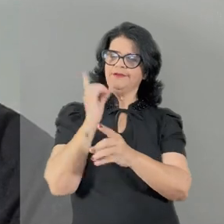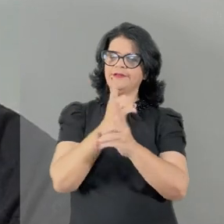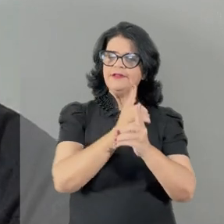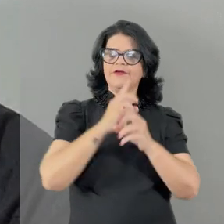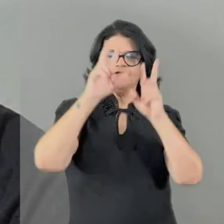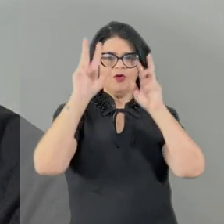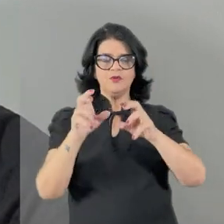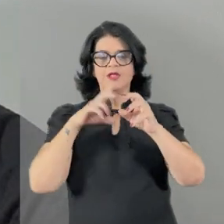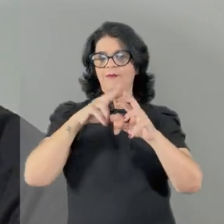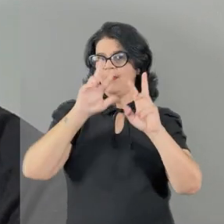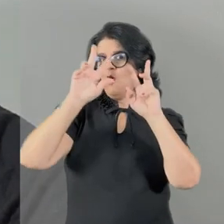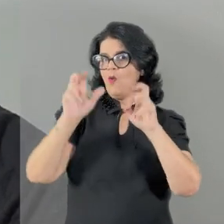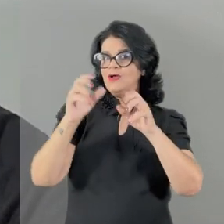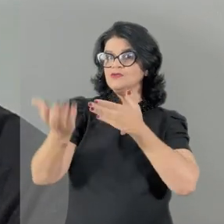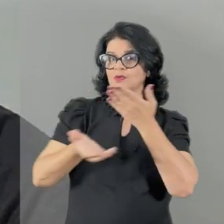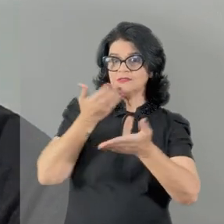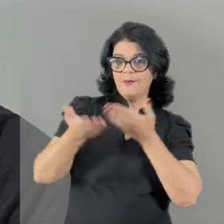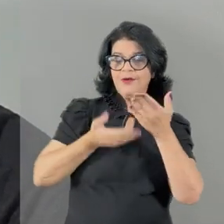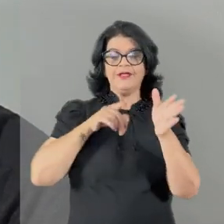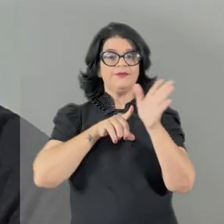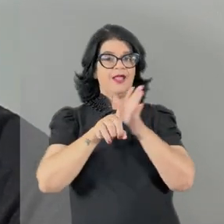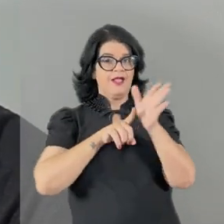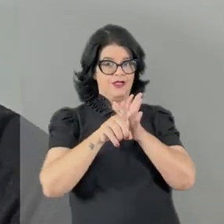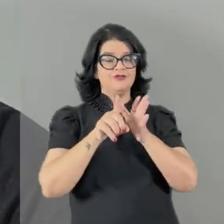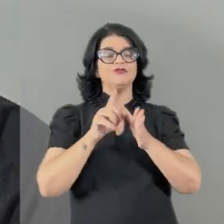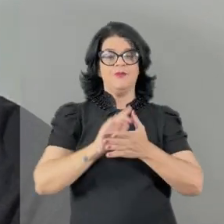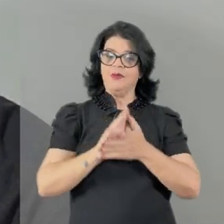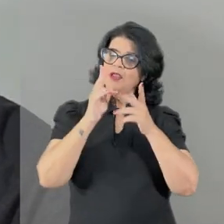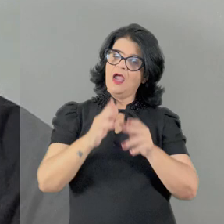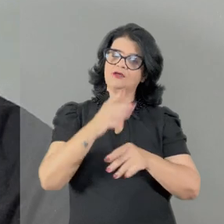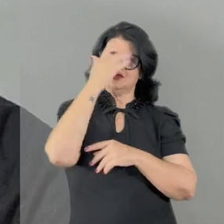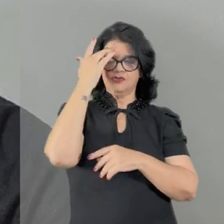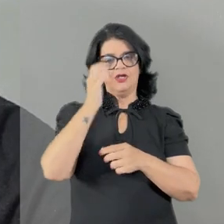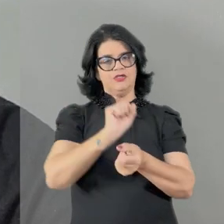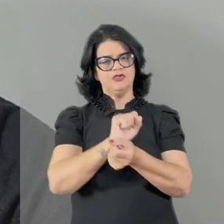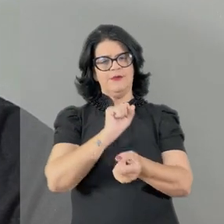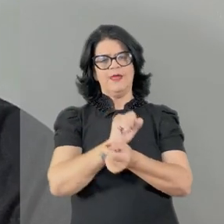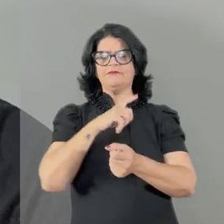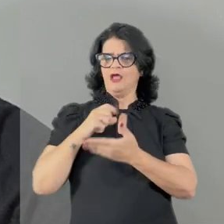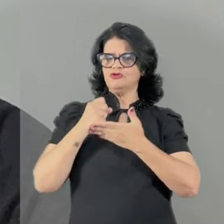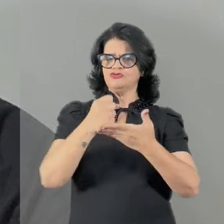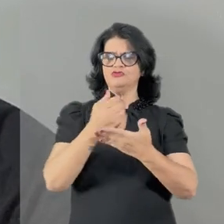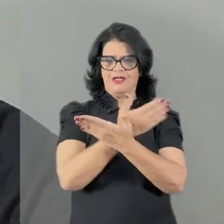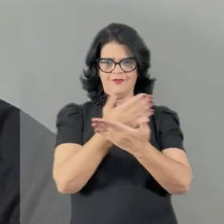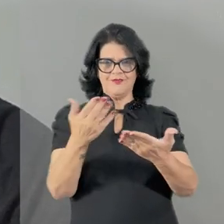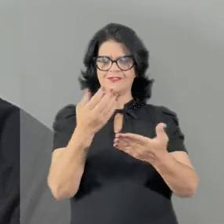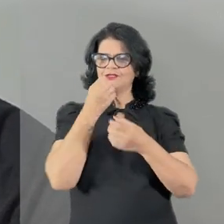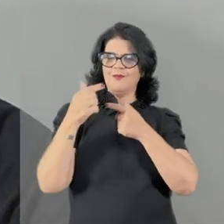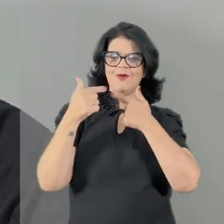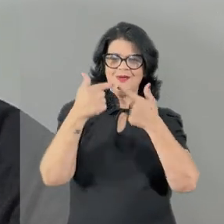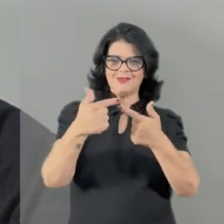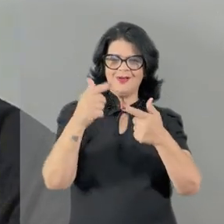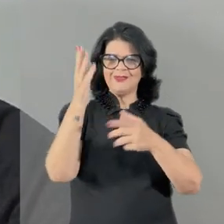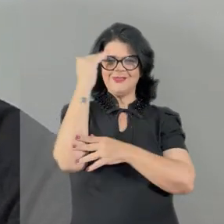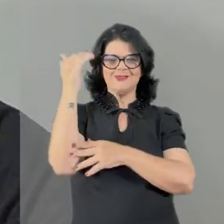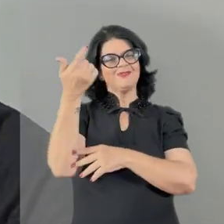identifica o tema, o assunto a ser abordado ali naquela questão. E é isso, gente. Espero que esse vídeo tenha ajudado vocês. Boa